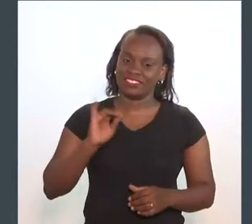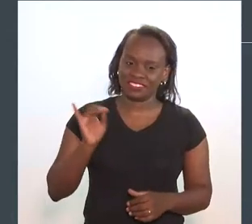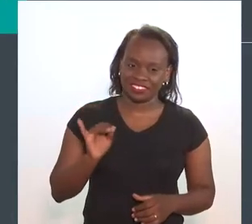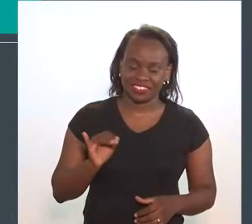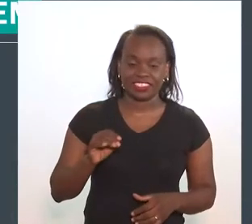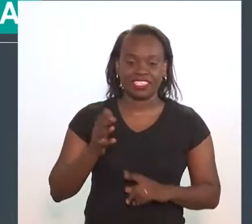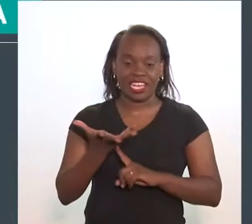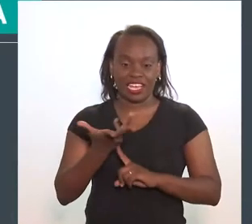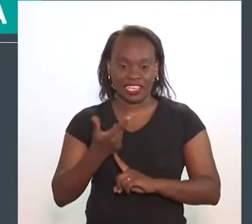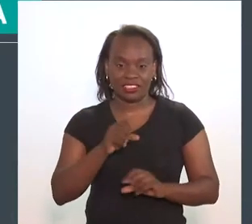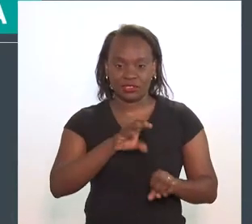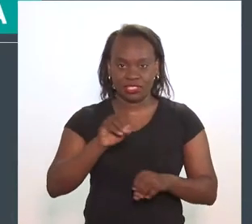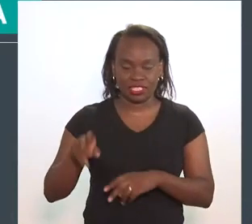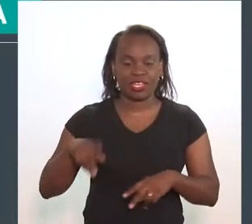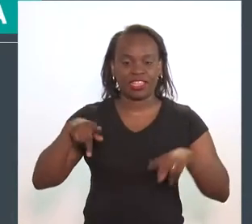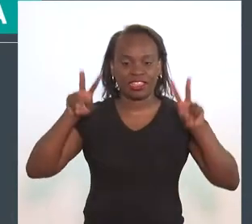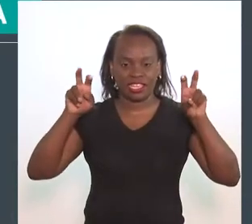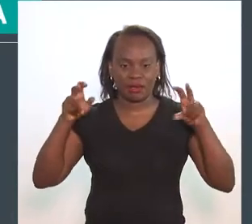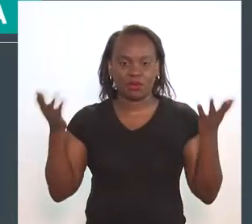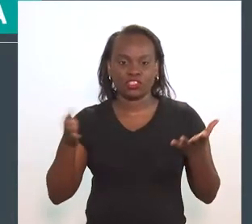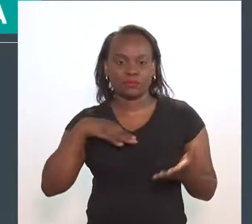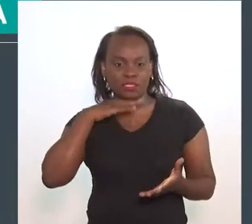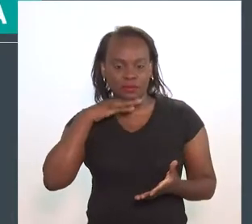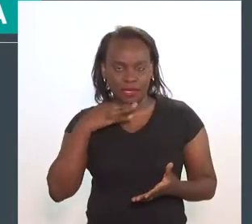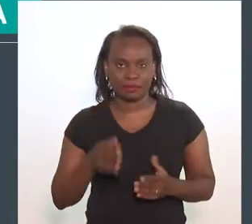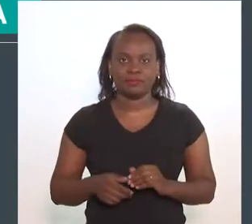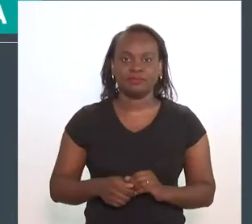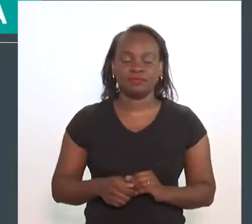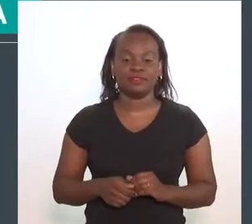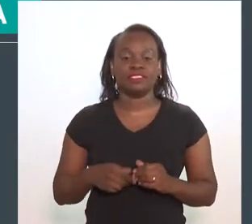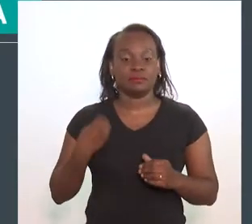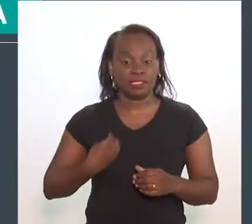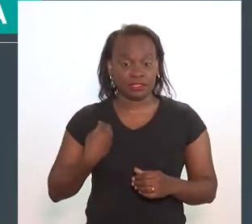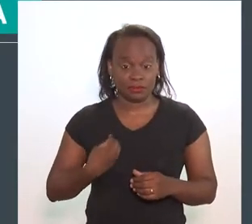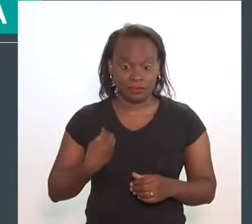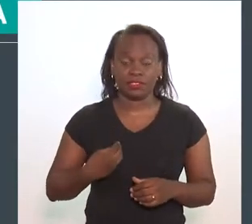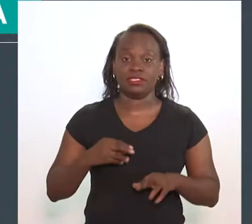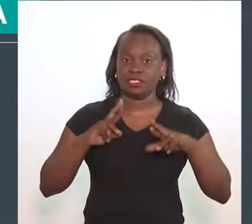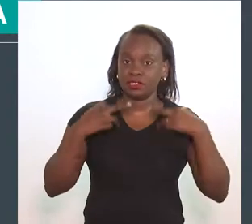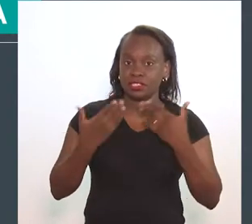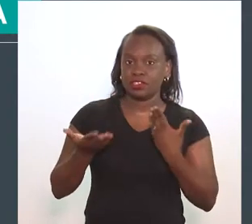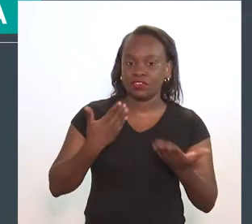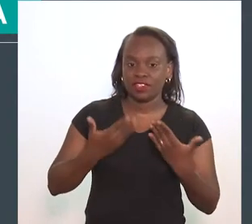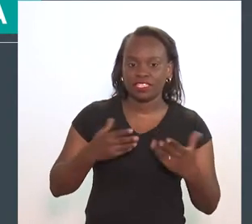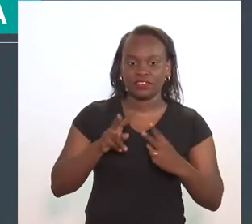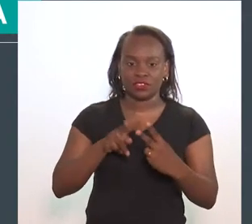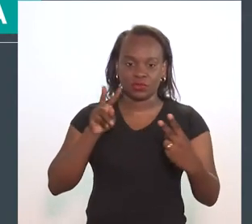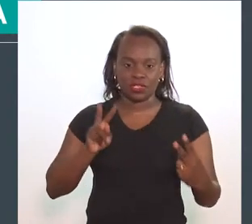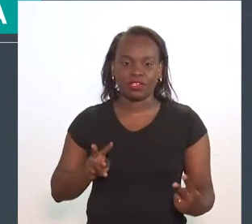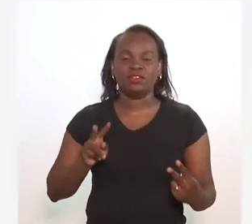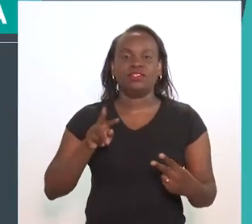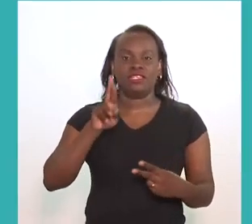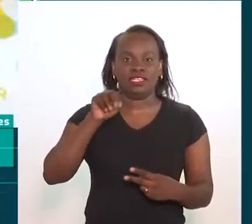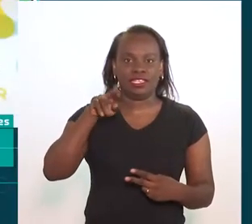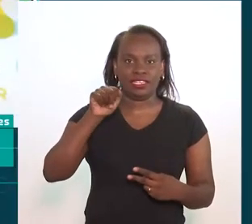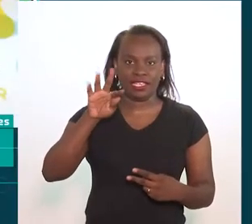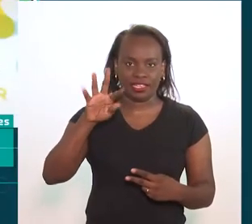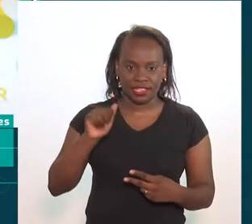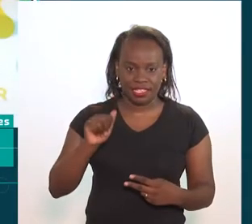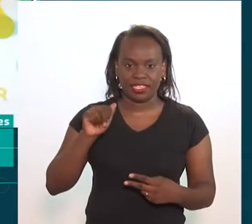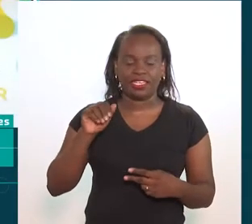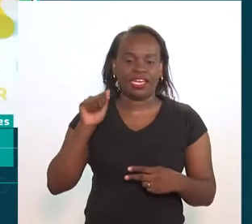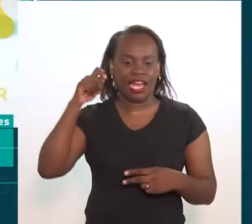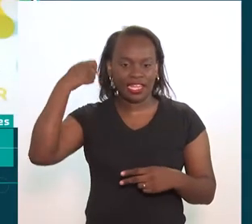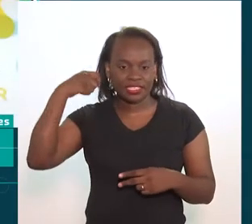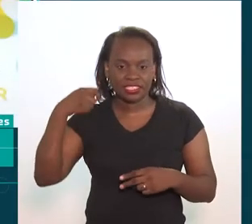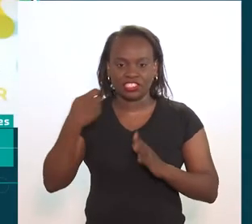Olá! Arte e Educação é o tema do nosso bate-papo de hoje. Participam da nossa roda de conversa virtual. Renata